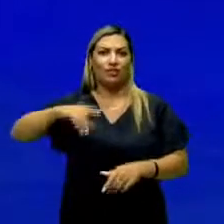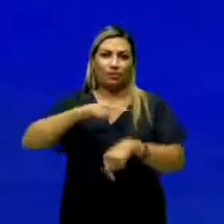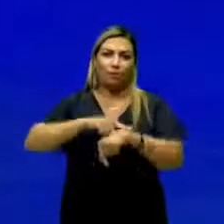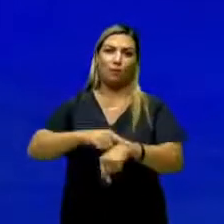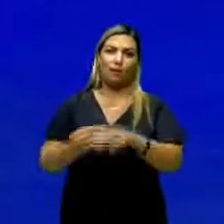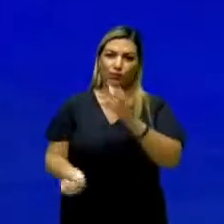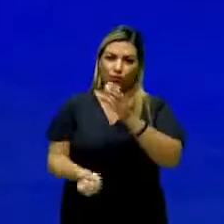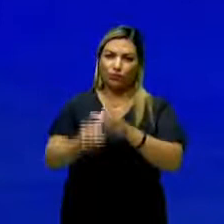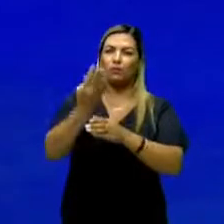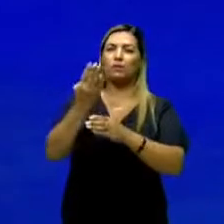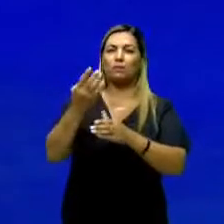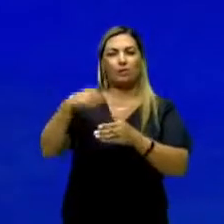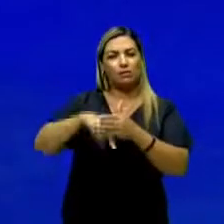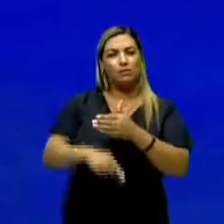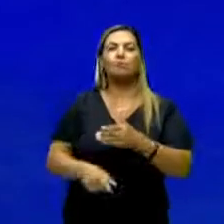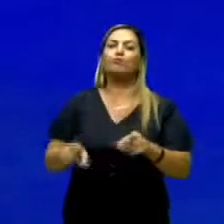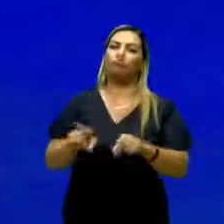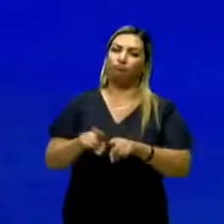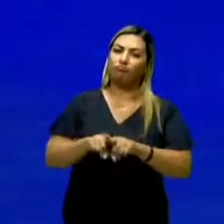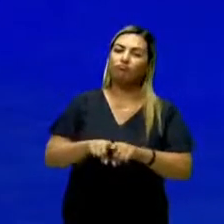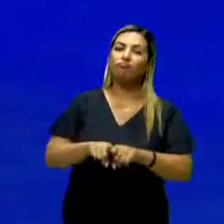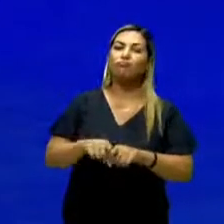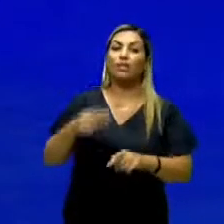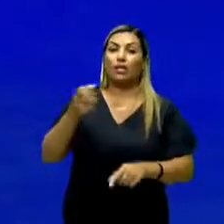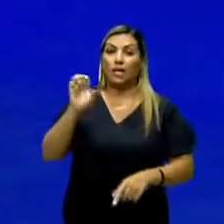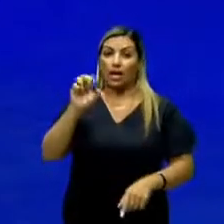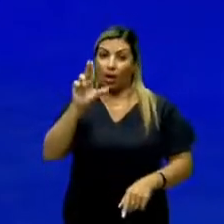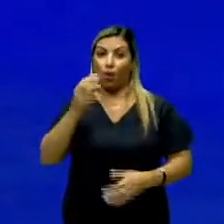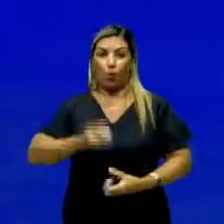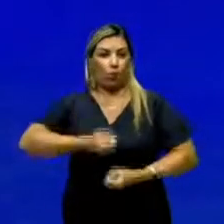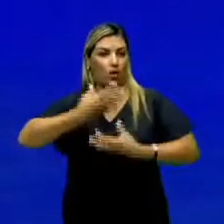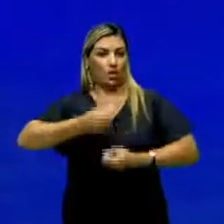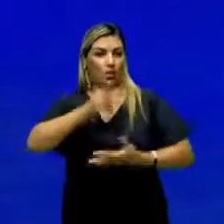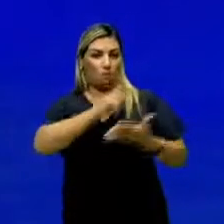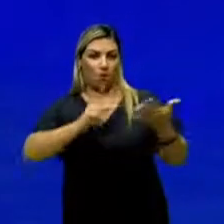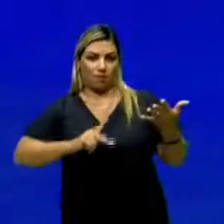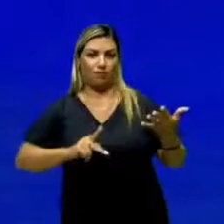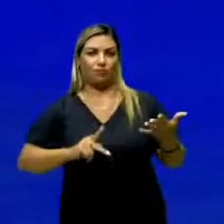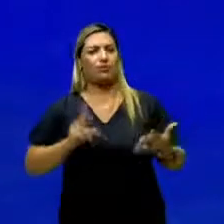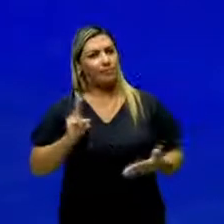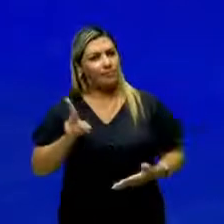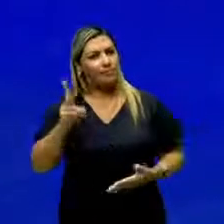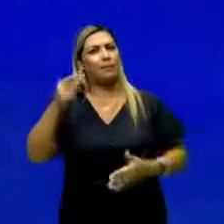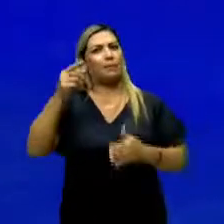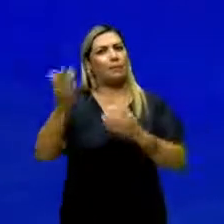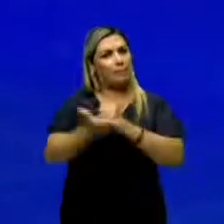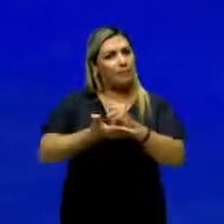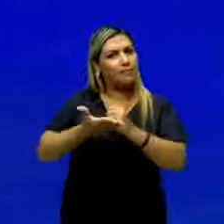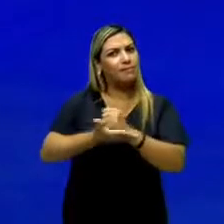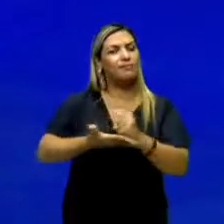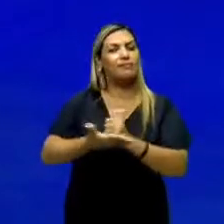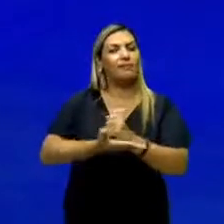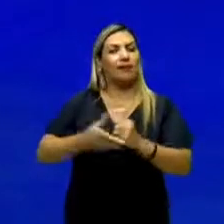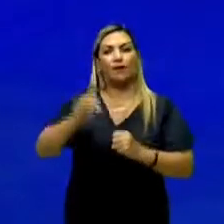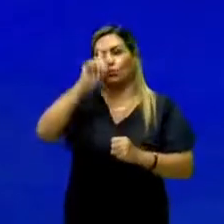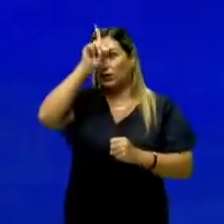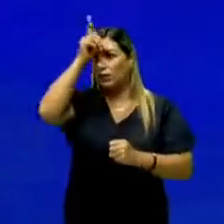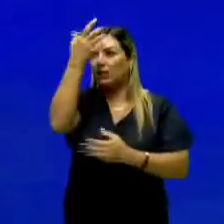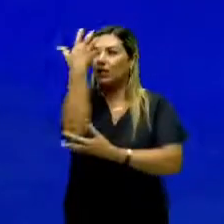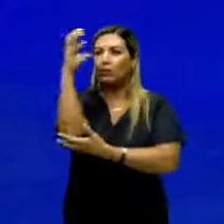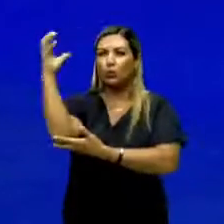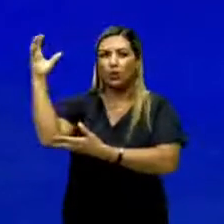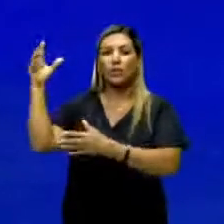fundamentação, vamos dizer assim. E o eu poético vai estar sempre fundamentado na natureza